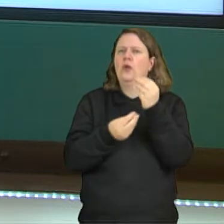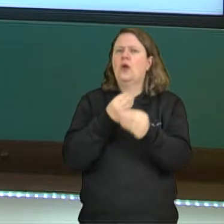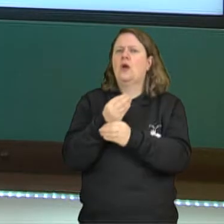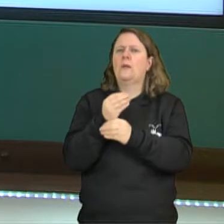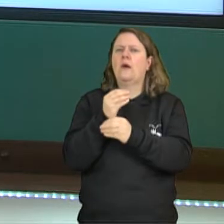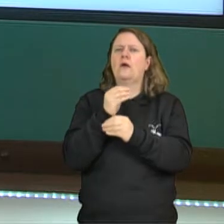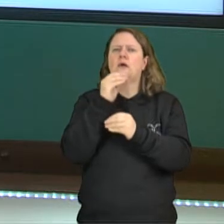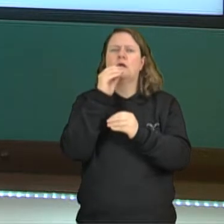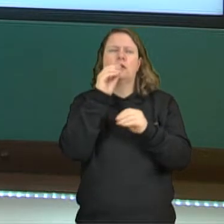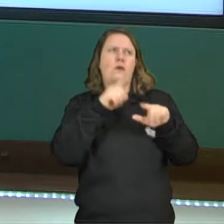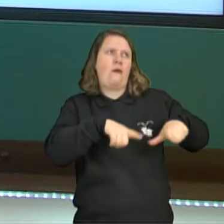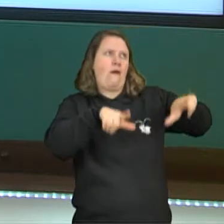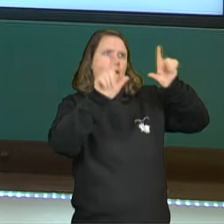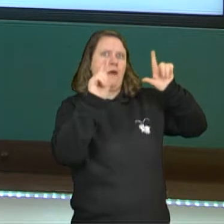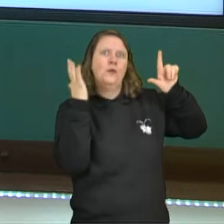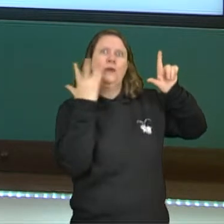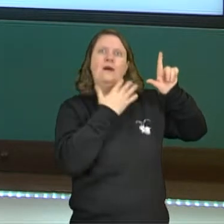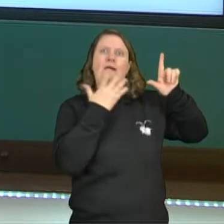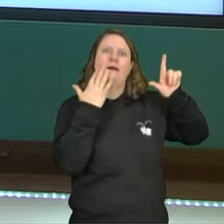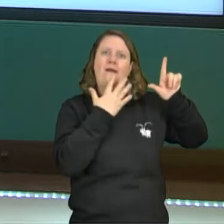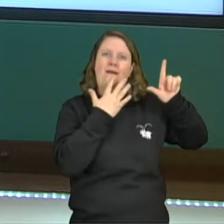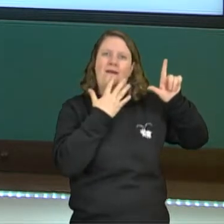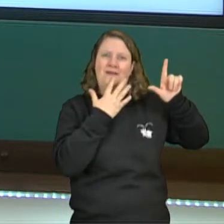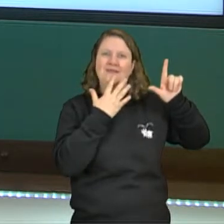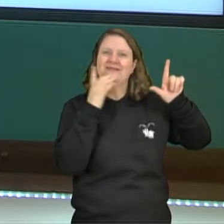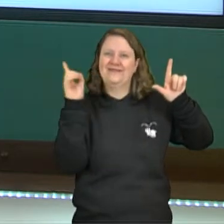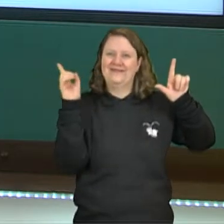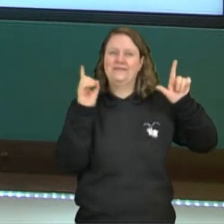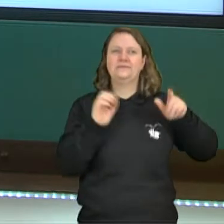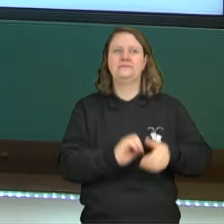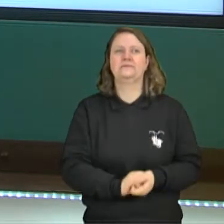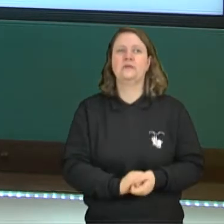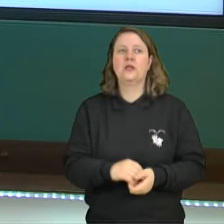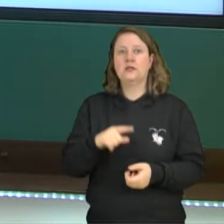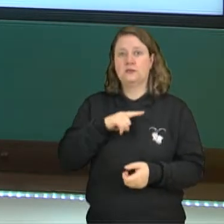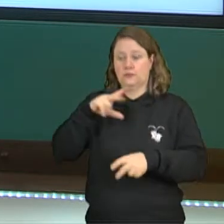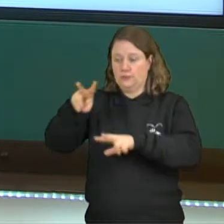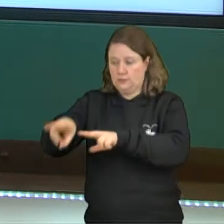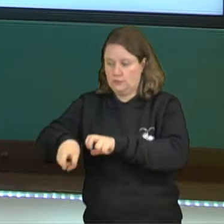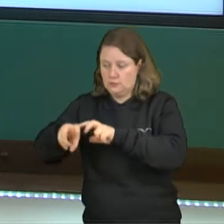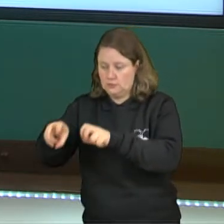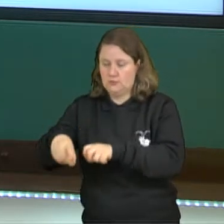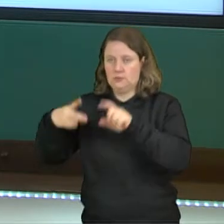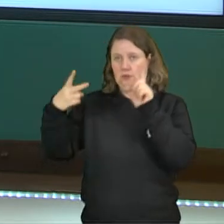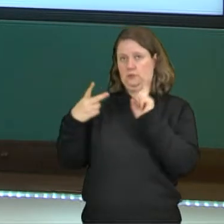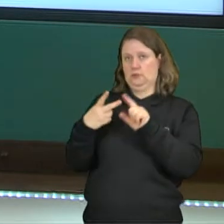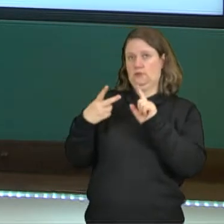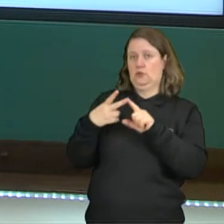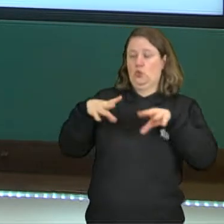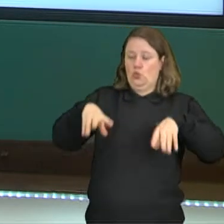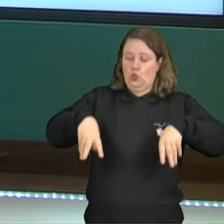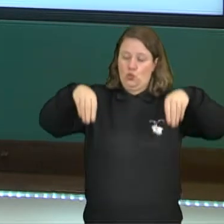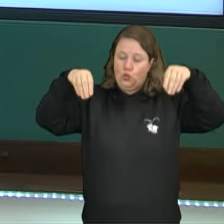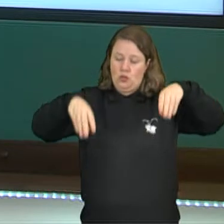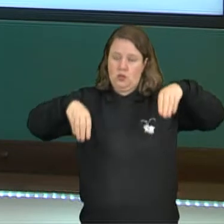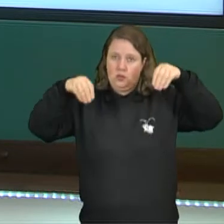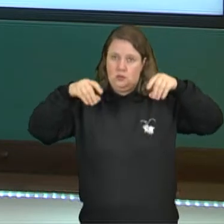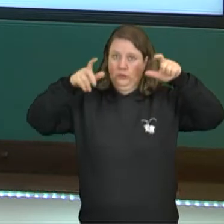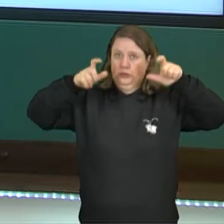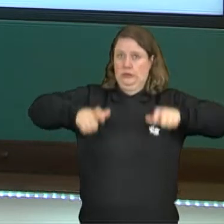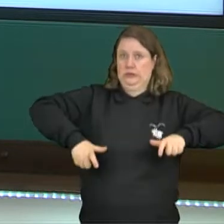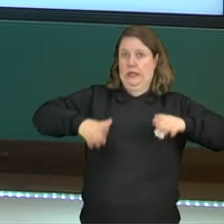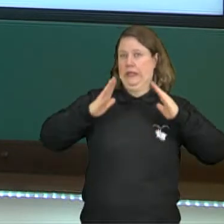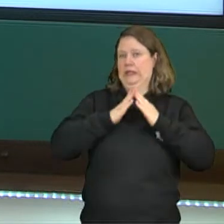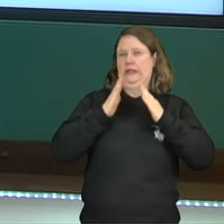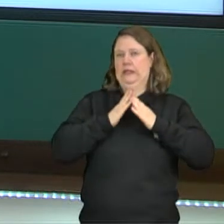de fazer uma ilustração colorida de um manuscrito. Então, nós vamos ter os camponeses, o castelo, moradia do senhor feudal,